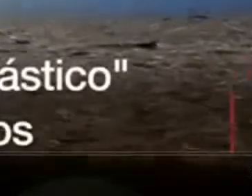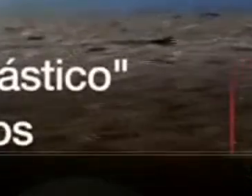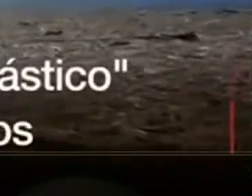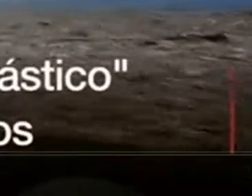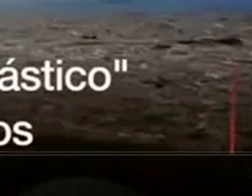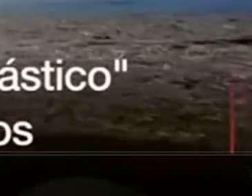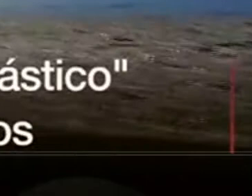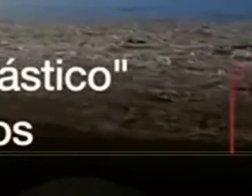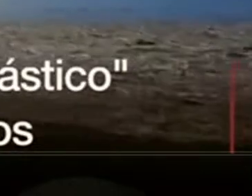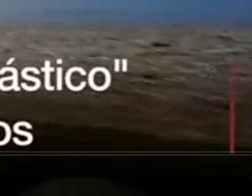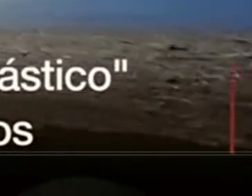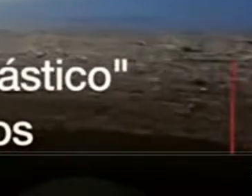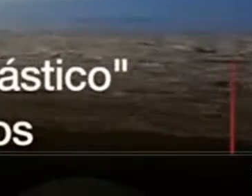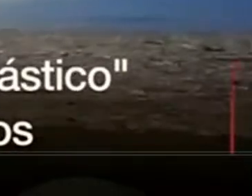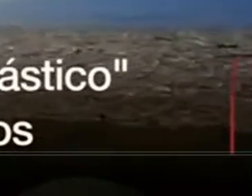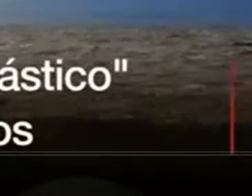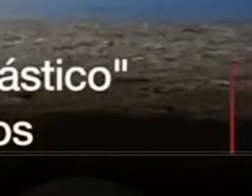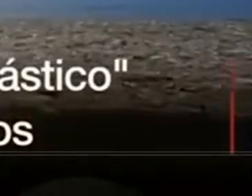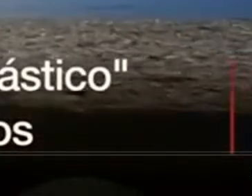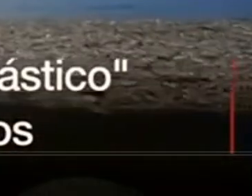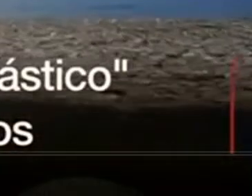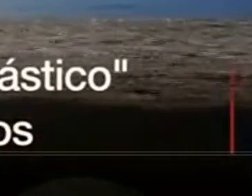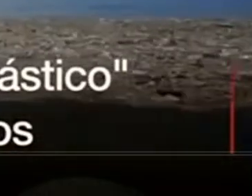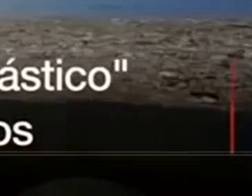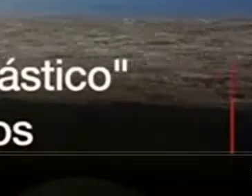enorme.